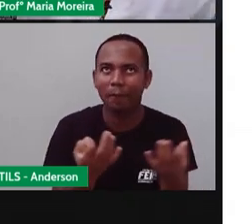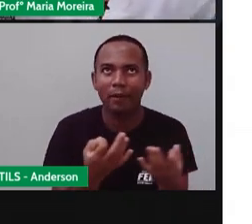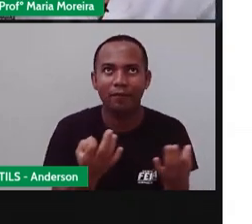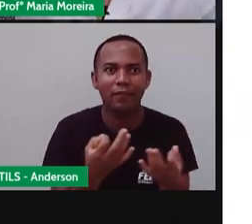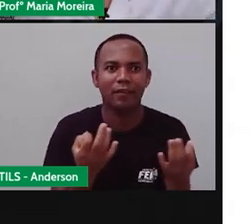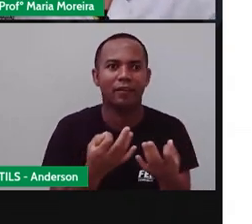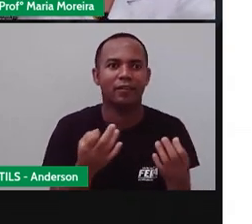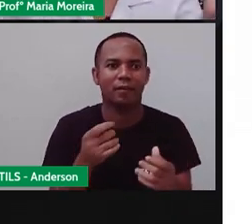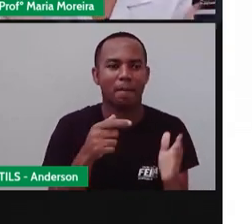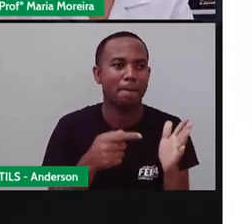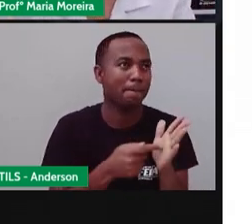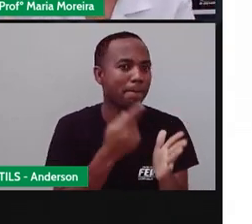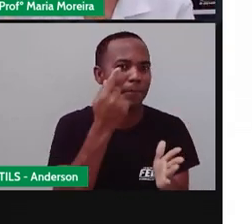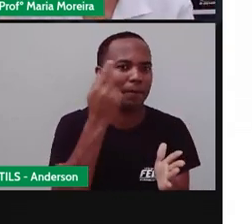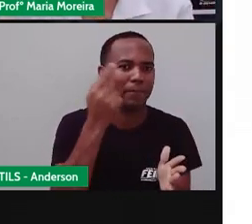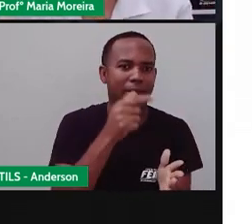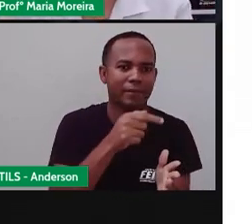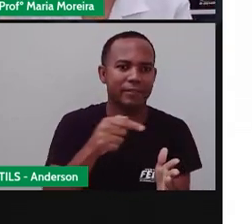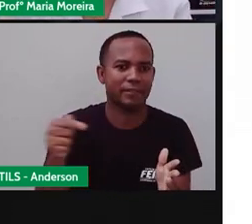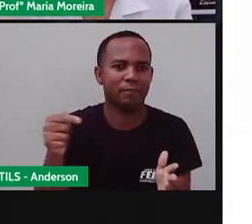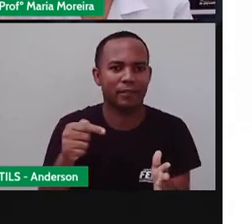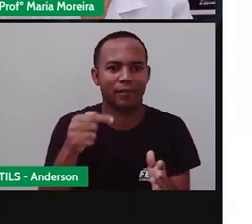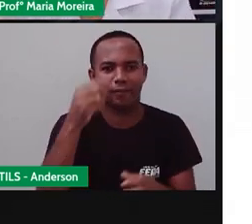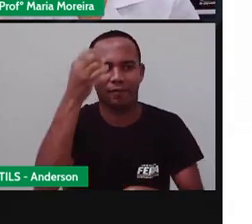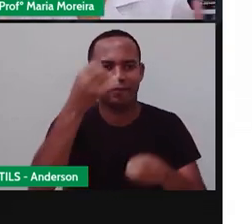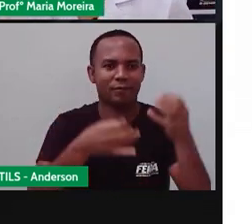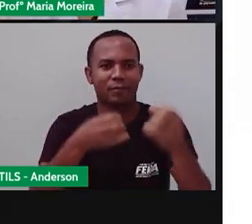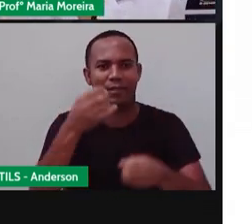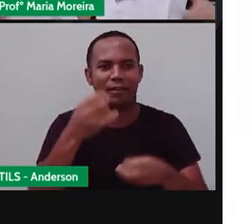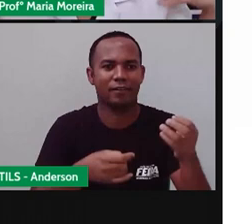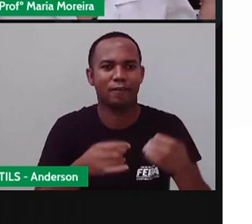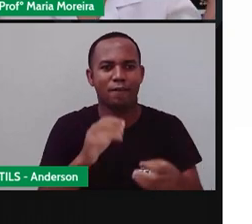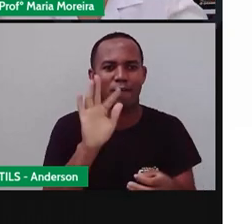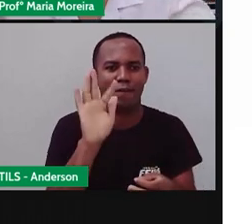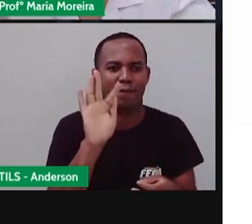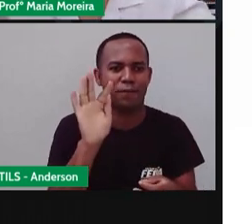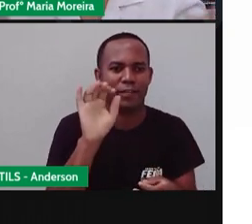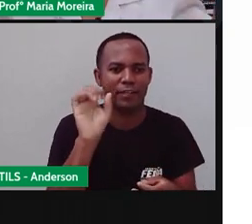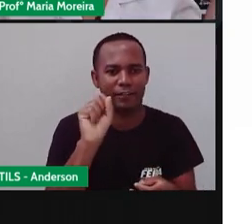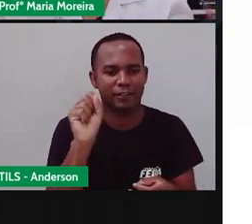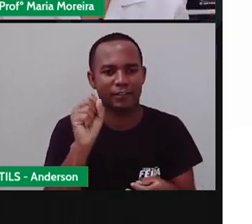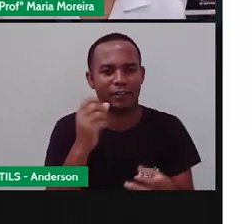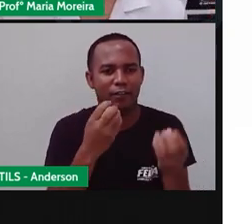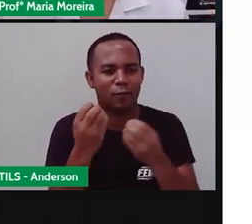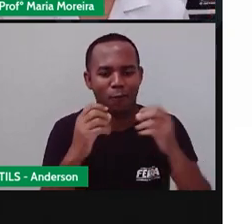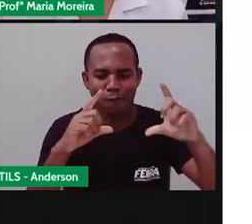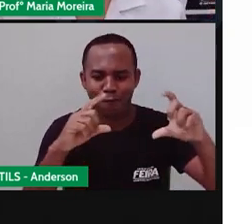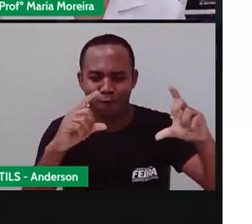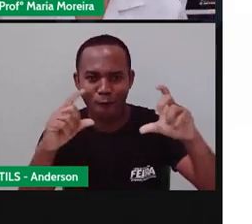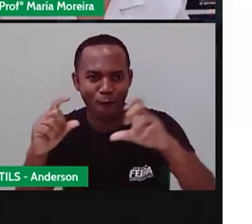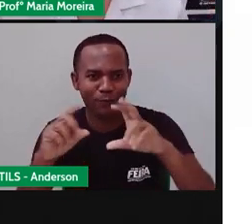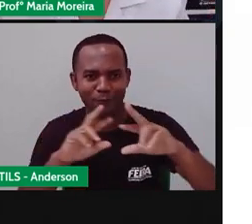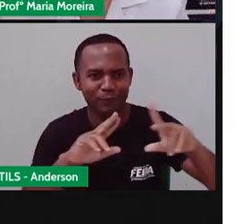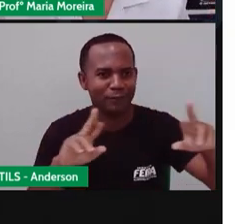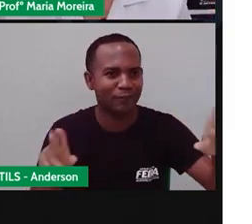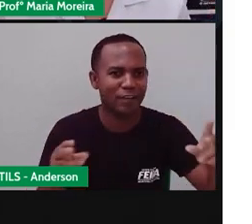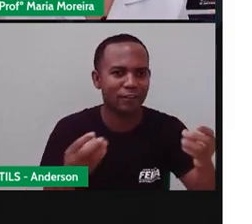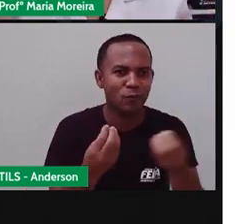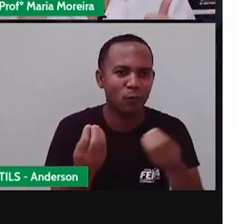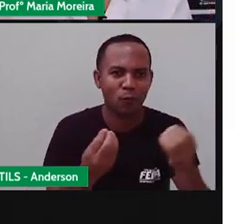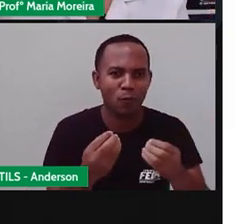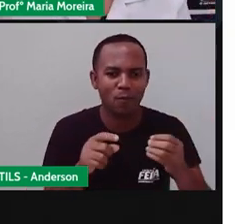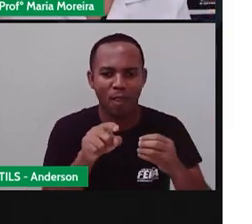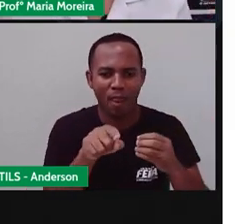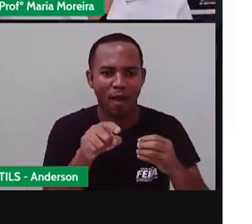Nossa primeira semana lá, a gente tava falando sobre Feira de Santana. E que a Pró foi trazendo fotos históricas, né? E mostrando pra vocês a história de Feira.